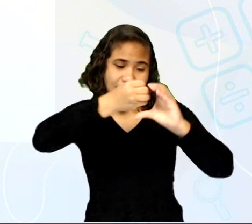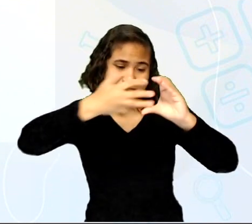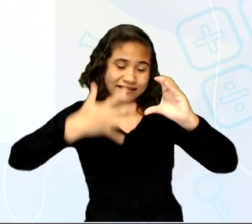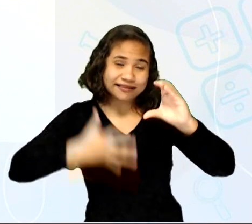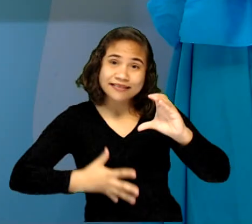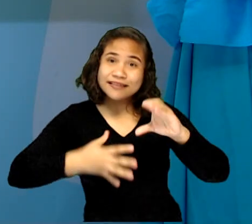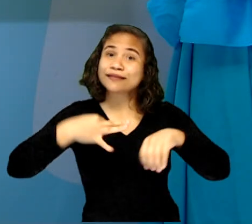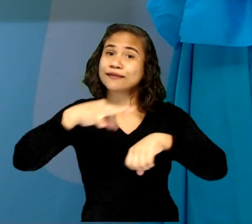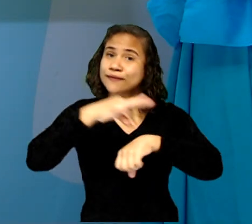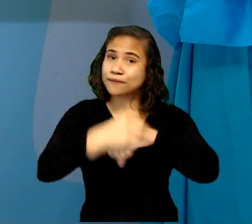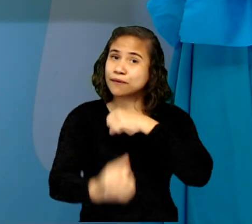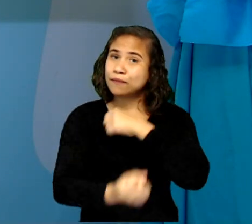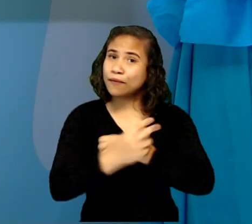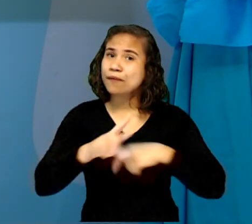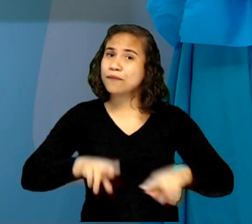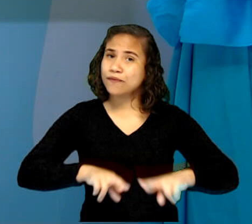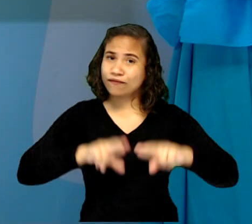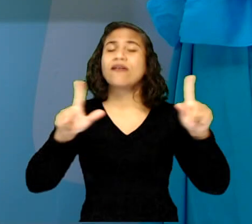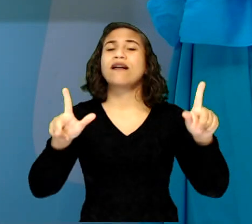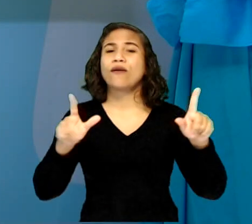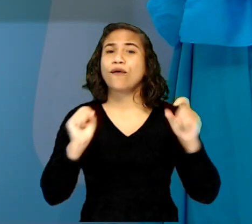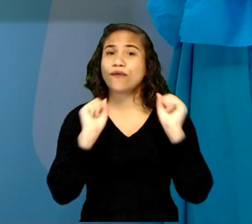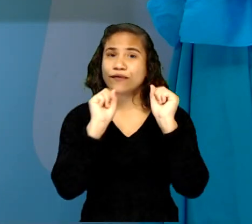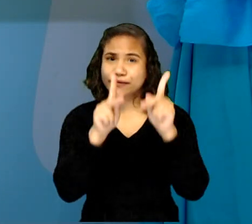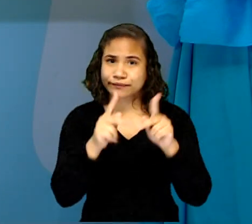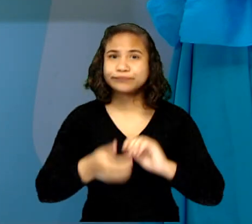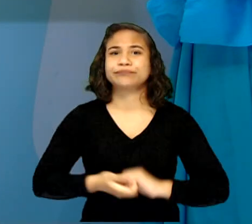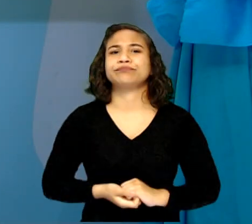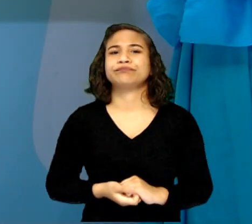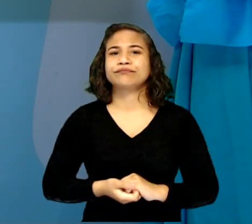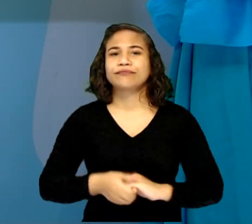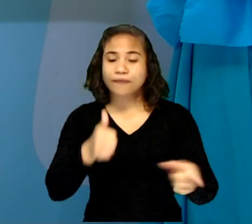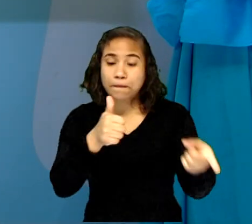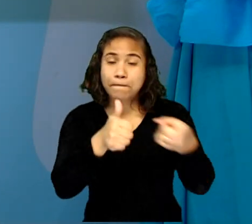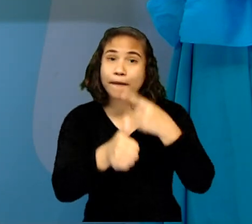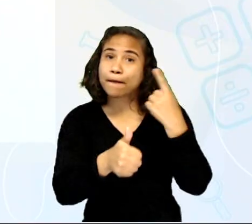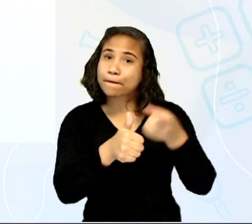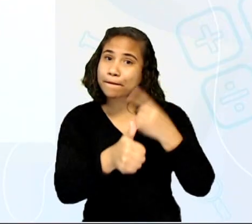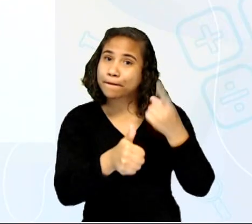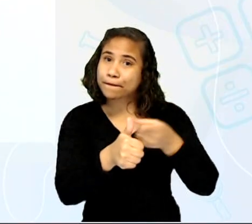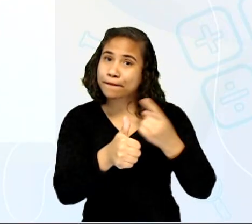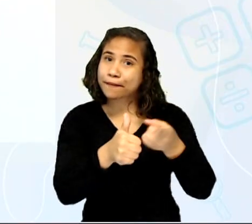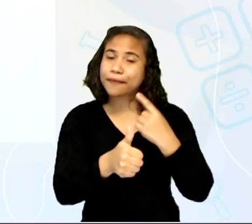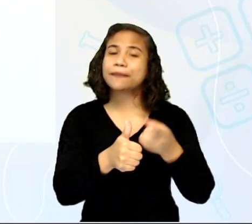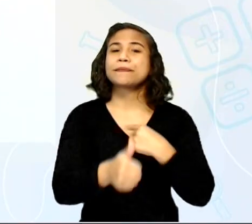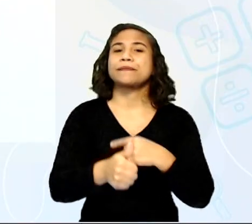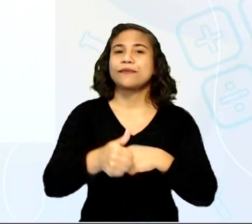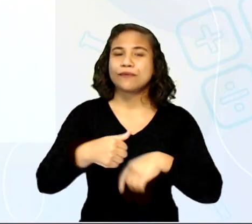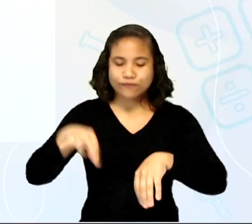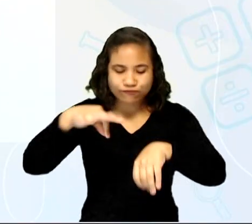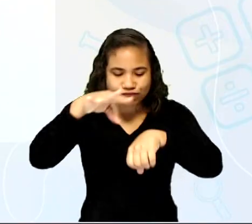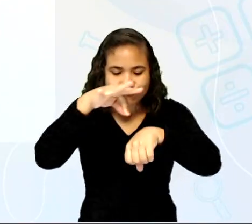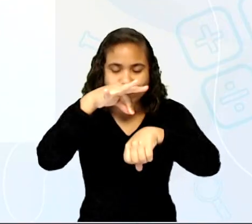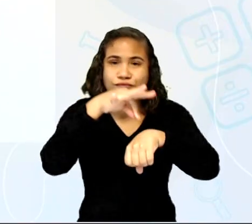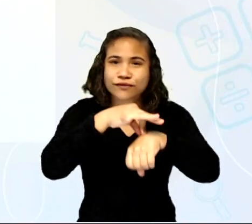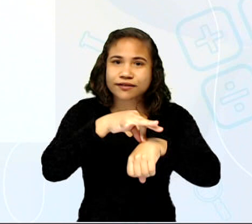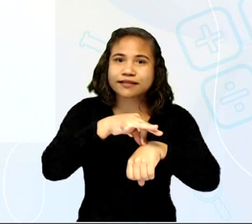características do mosquito, para vocês saberem diferenciá-los. Ok? Primeiramente, o mosquito Aedes aegypti,